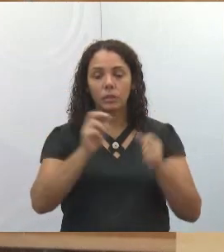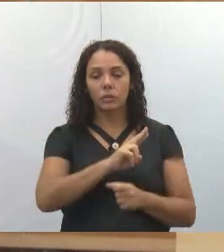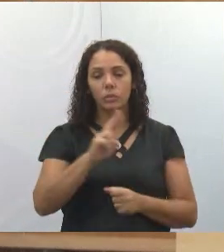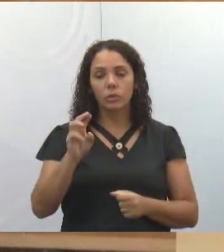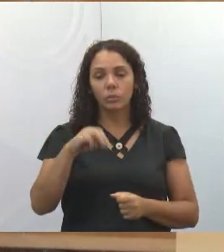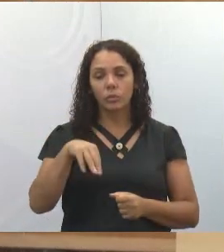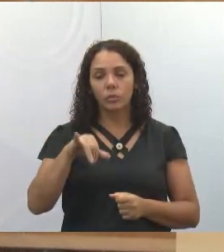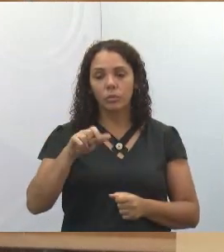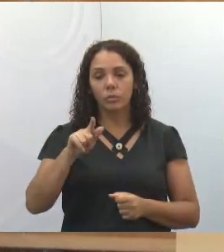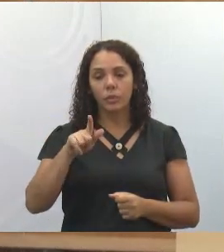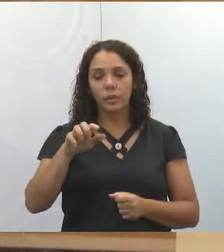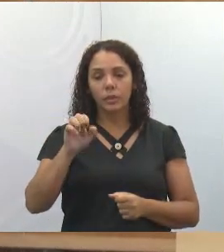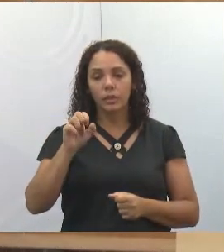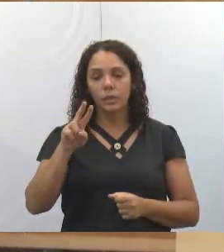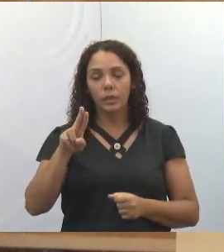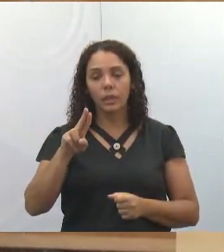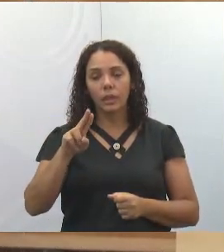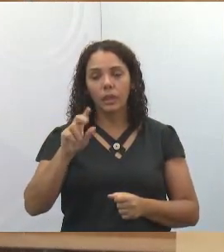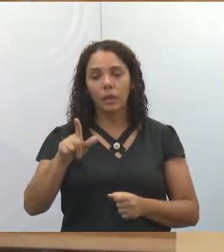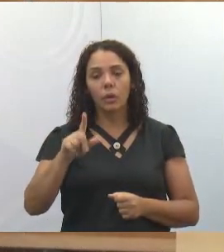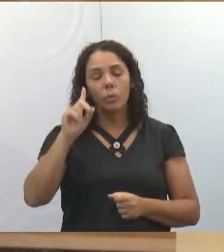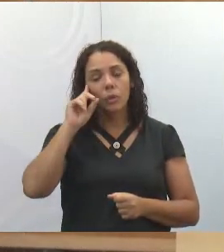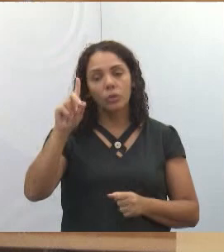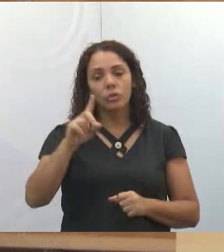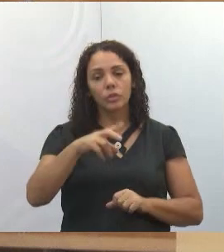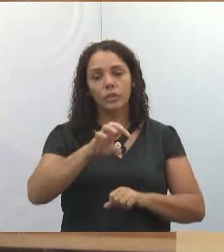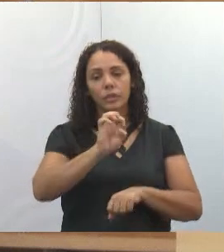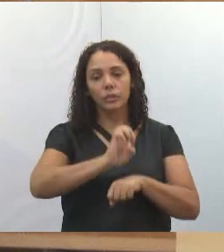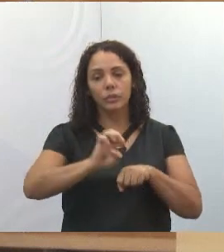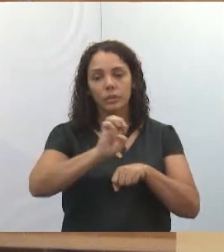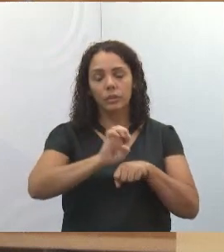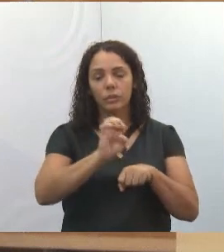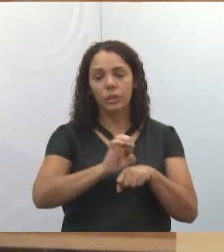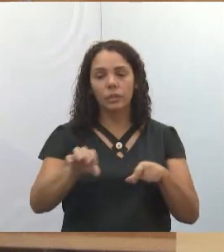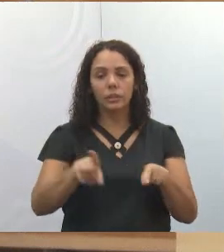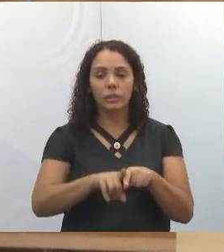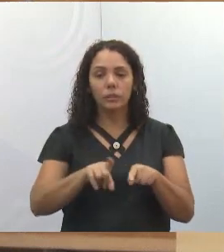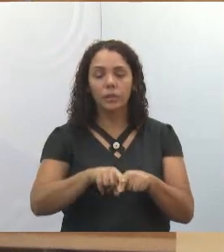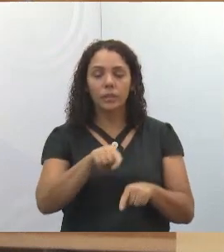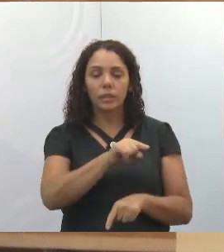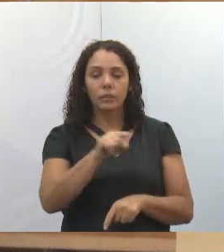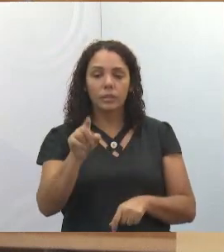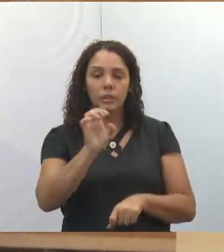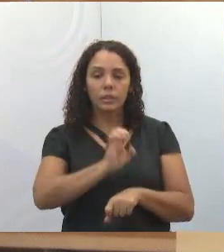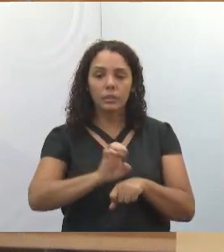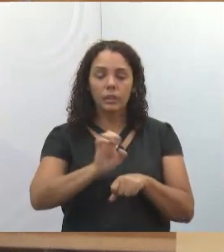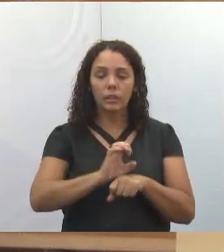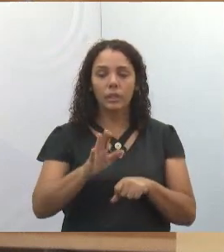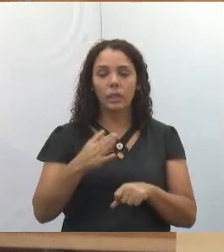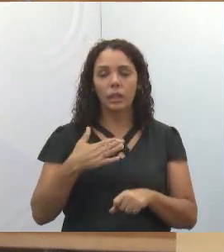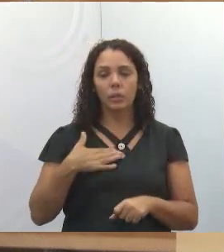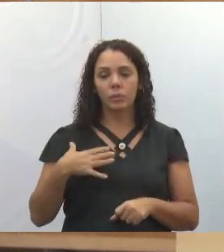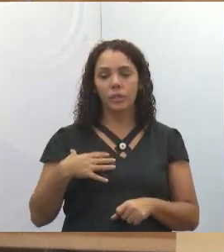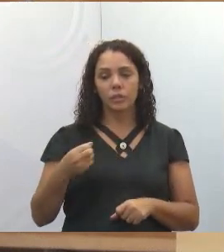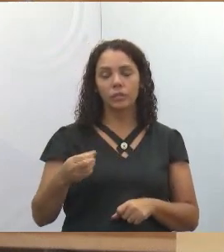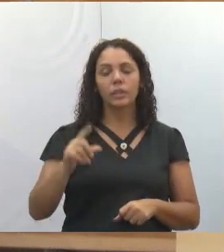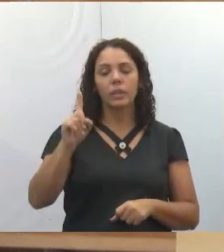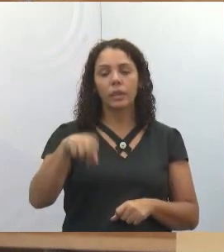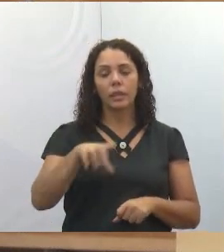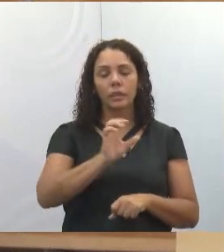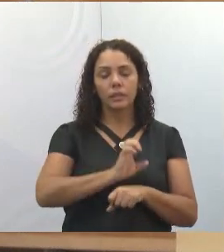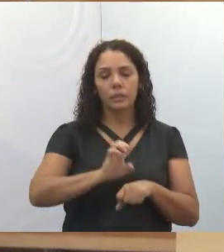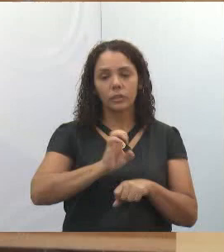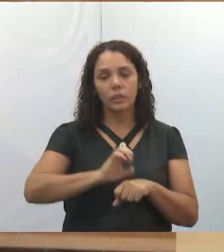Miguel, que é o nosso estagiário, pelo dia do estagiário. E também a você, estagiário, minha filha Maria Luíza, que é estagiária de